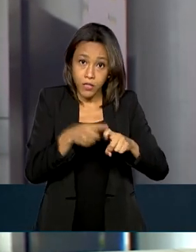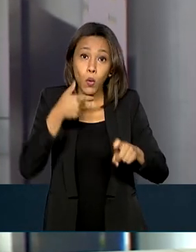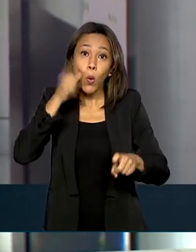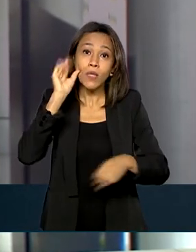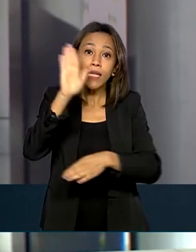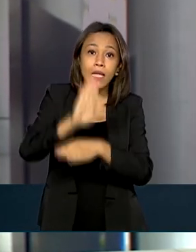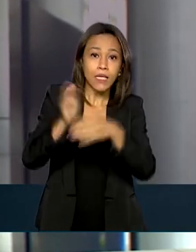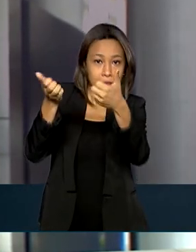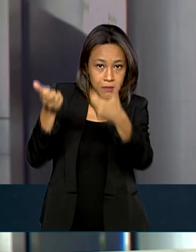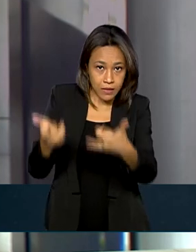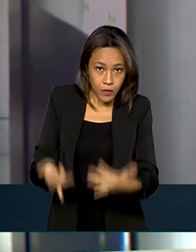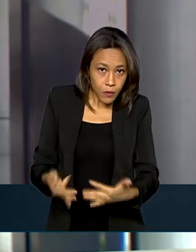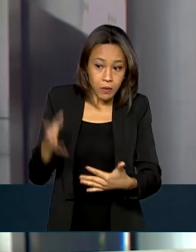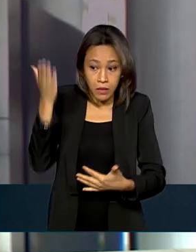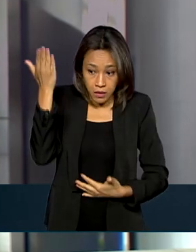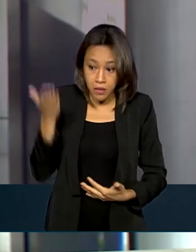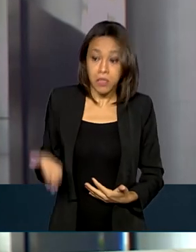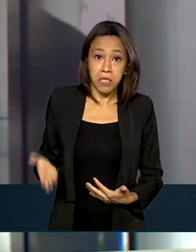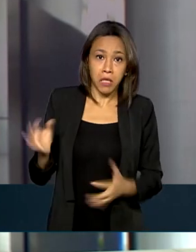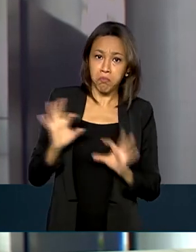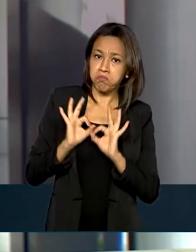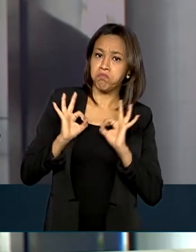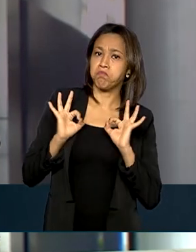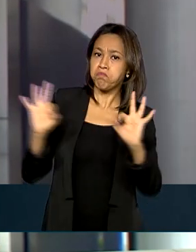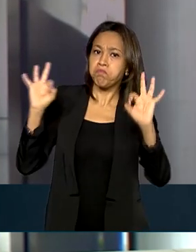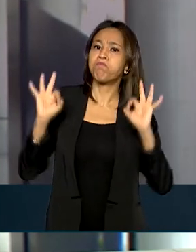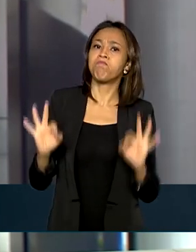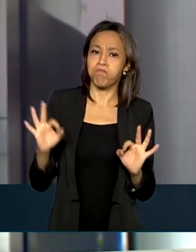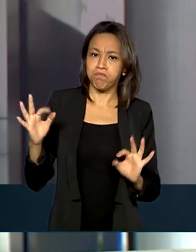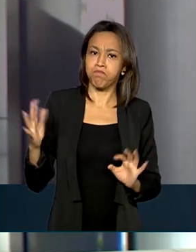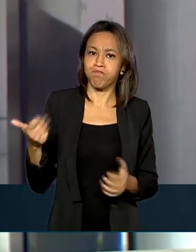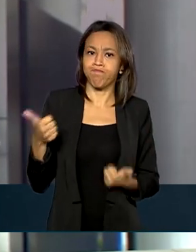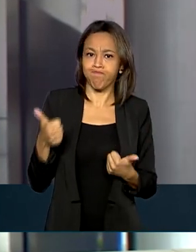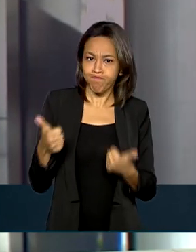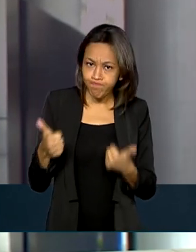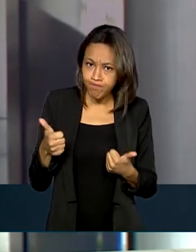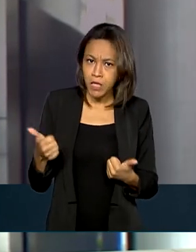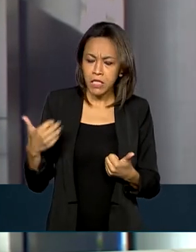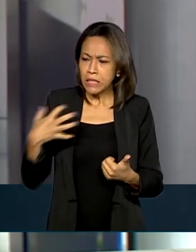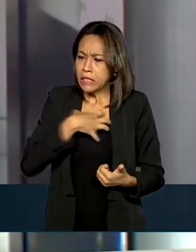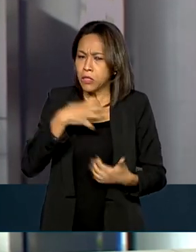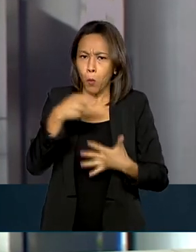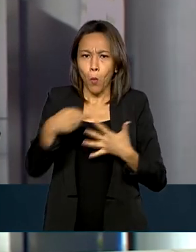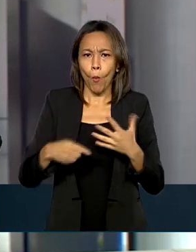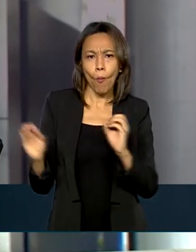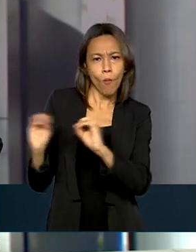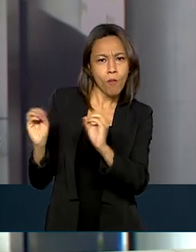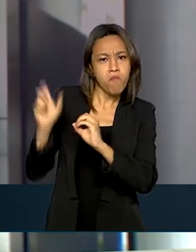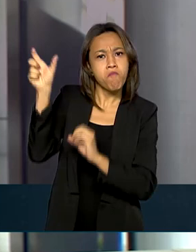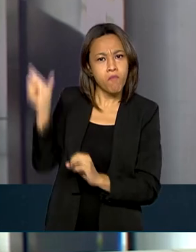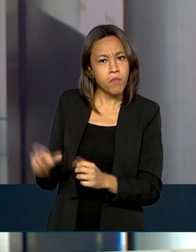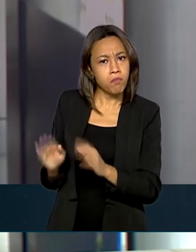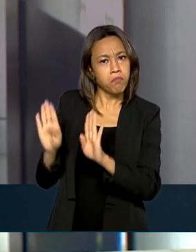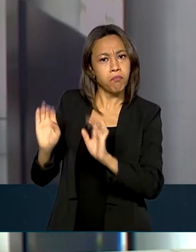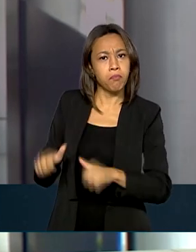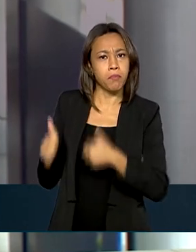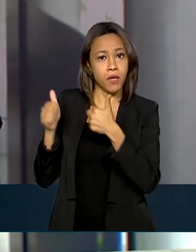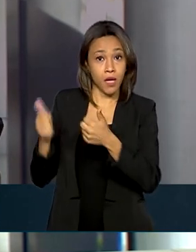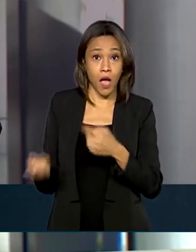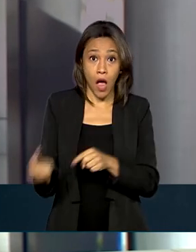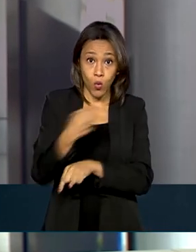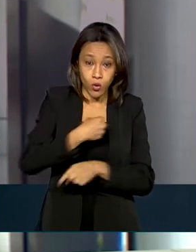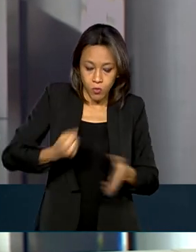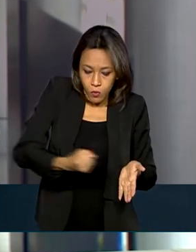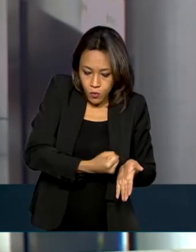hospital, o presidente está em excelentes condições clínicas e assintomático. A ultrassonografia mostrou o